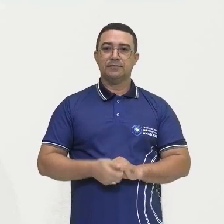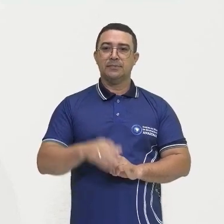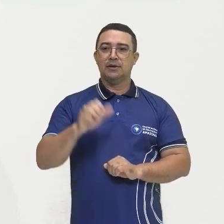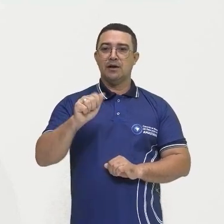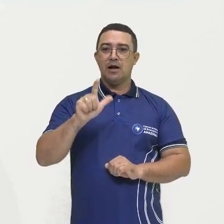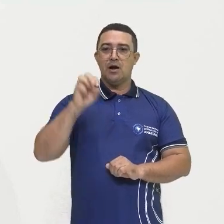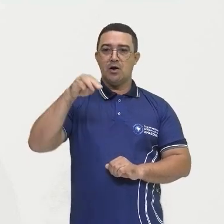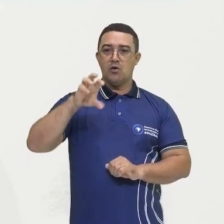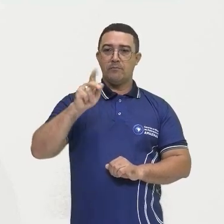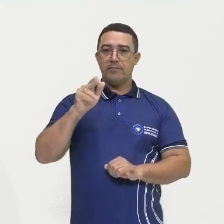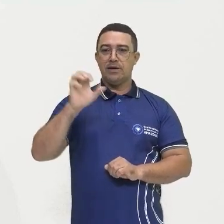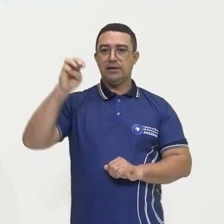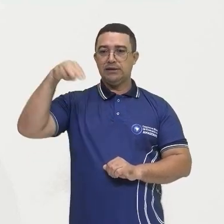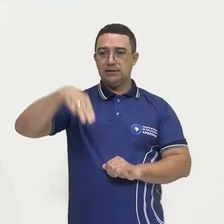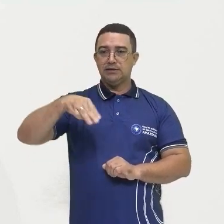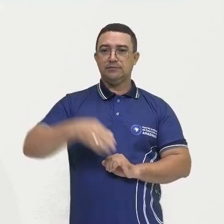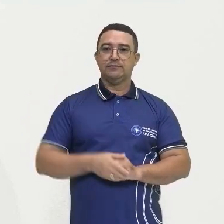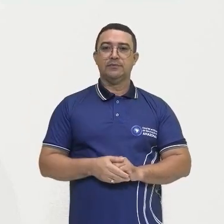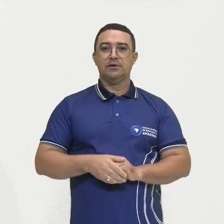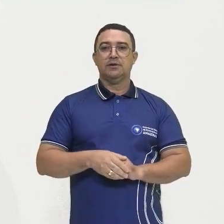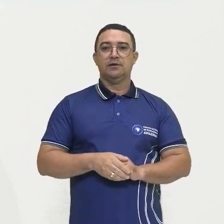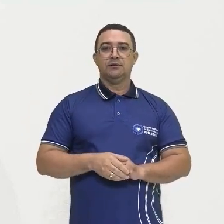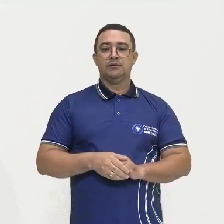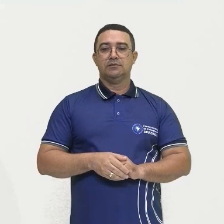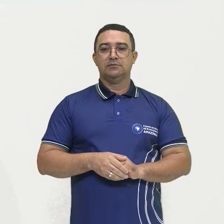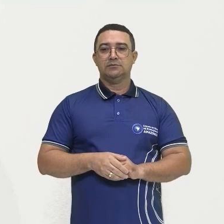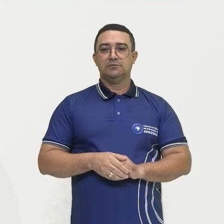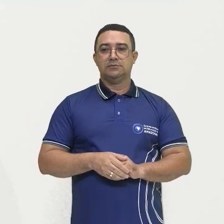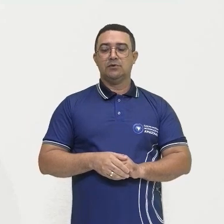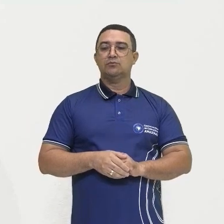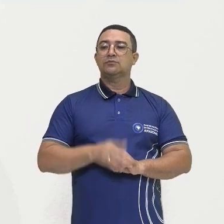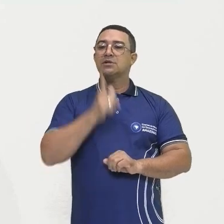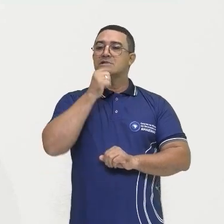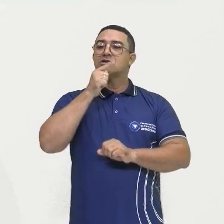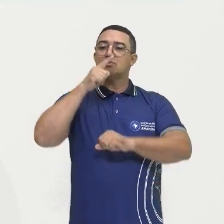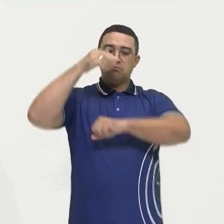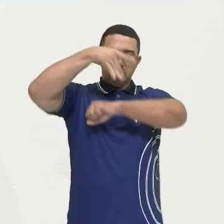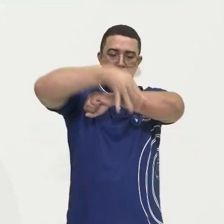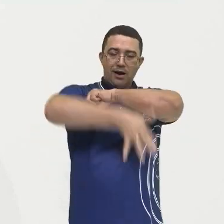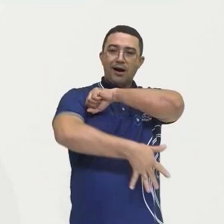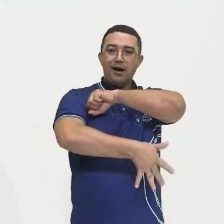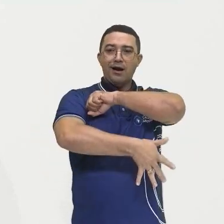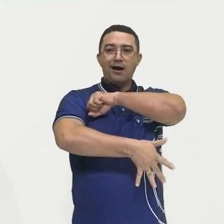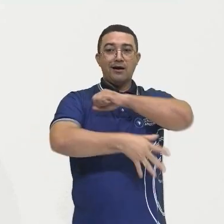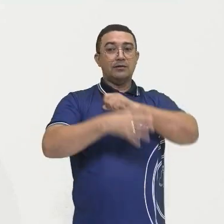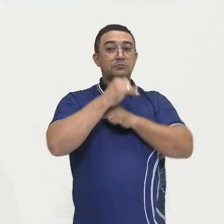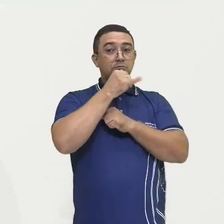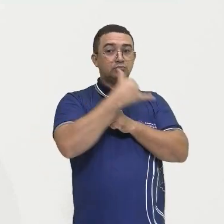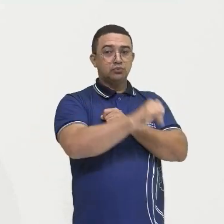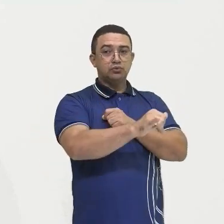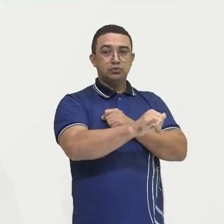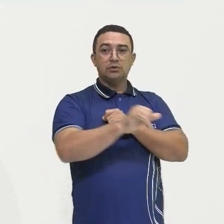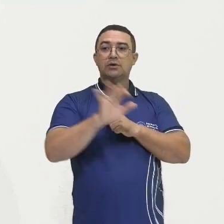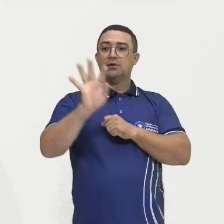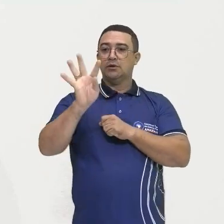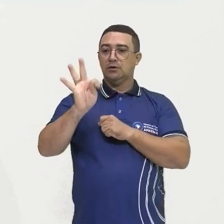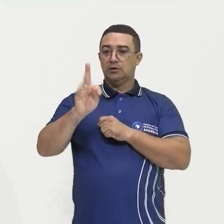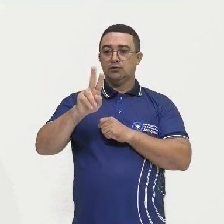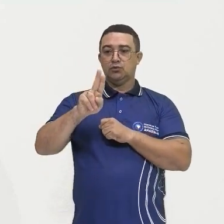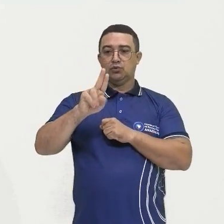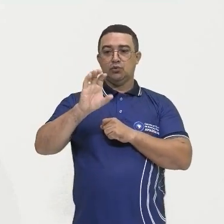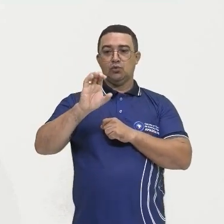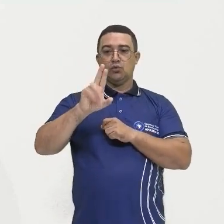a usina hidrelétrica de Tucuruí, em Tucuruí, que é representado pela Vila de Tucuruí, a